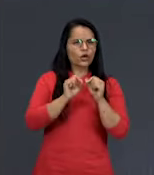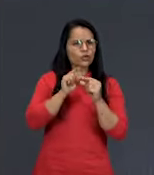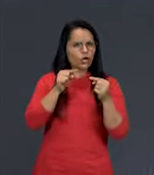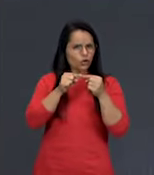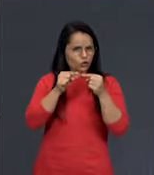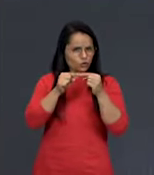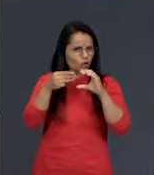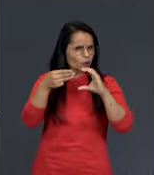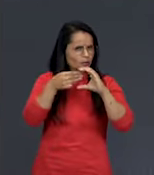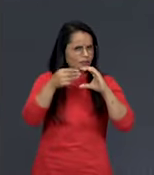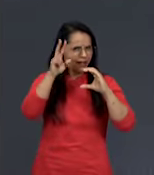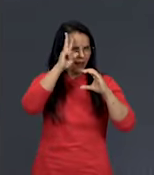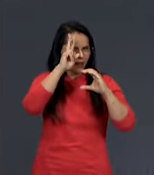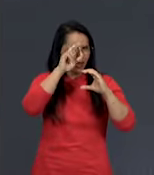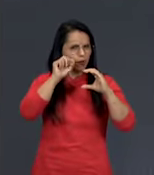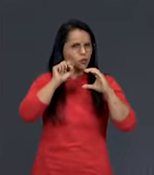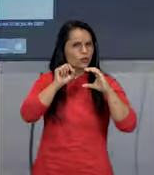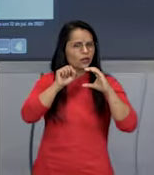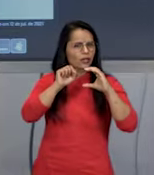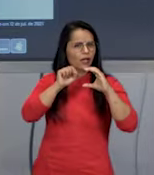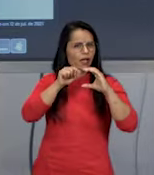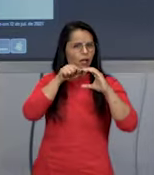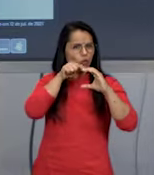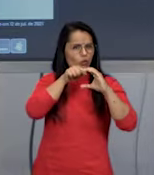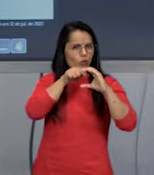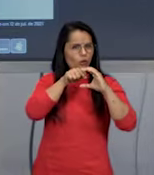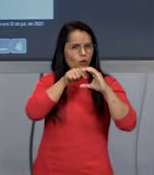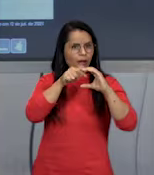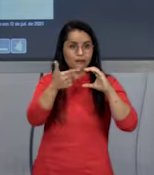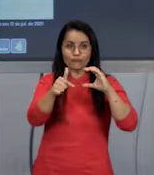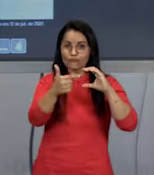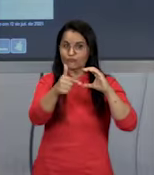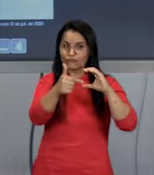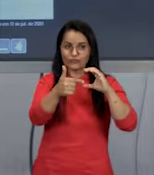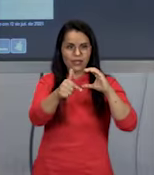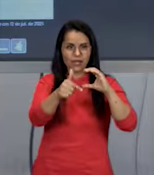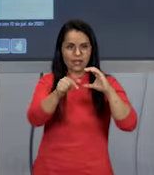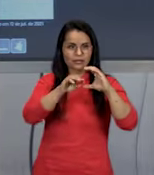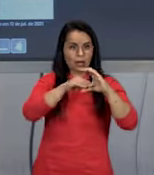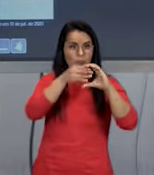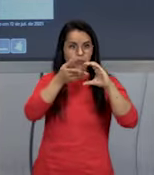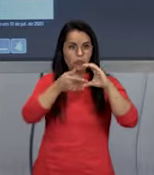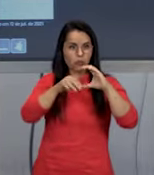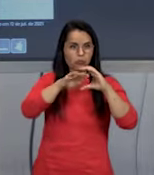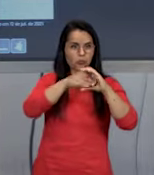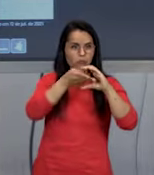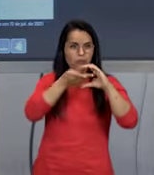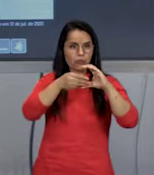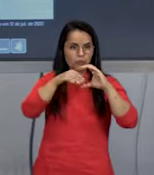de célula em que o material genético vai estar disperso no citoplasma.